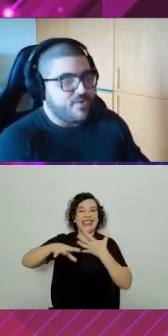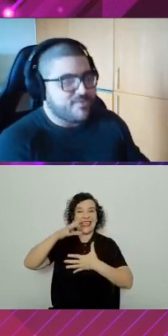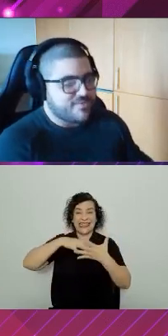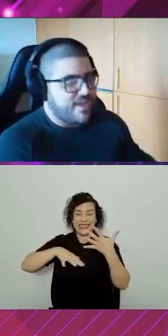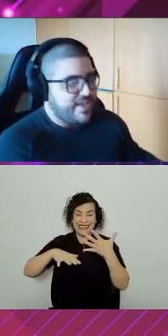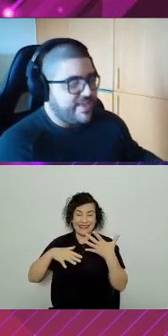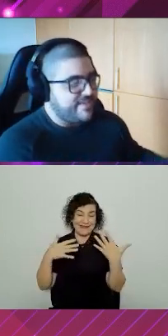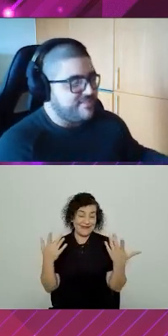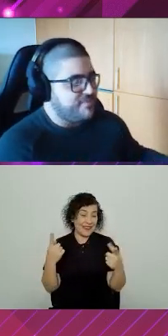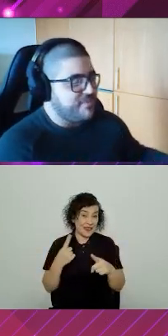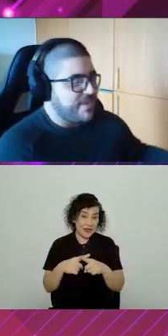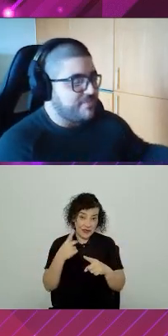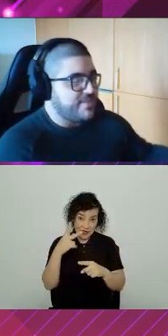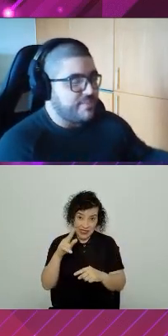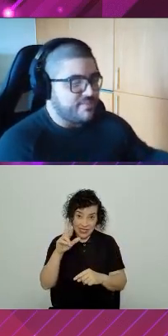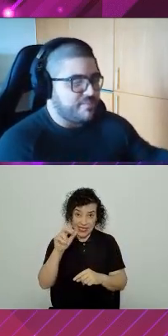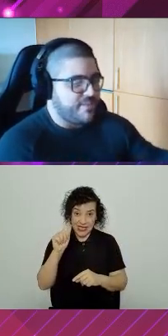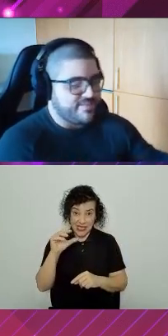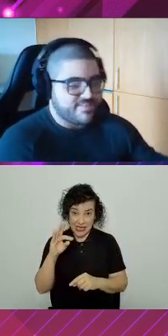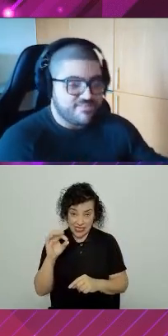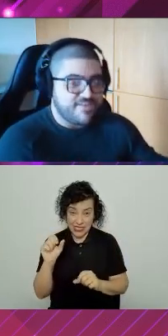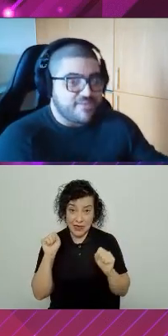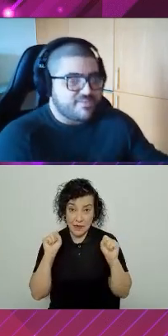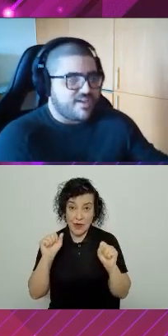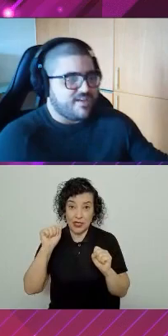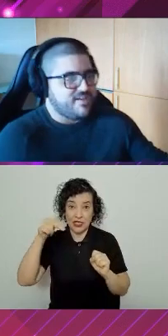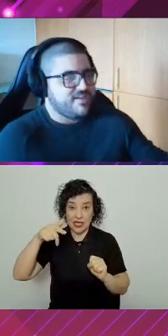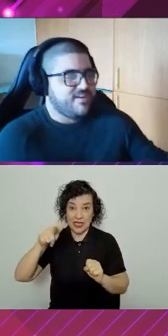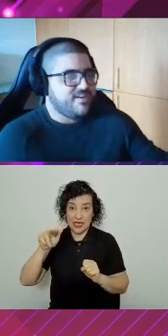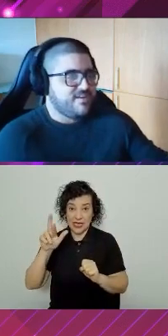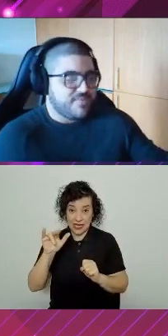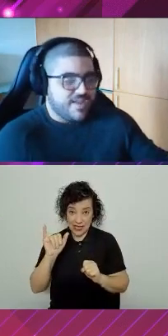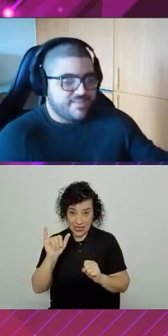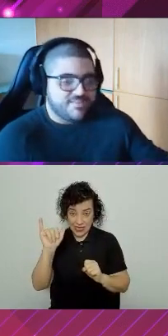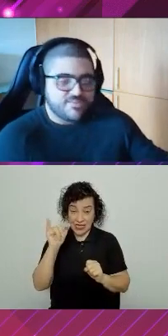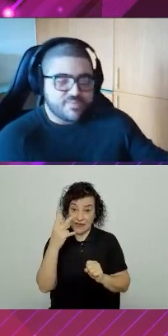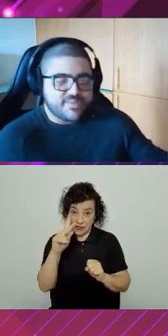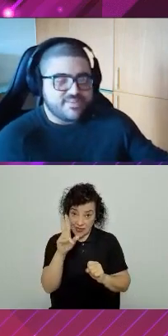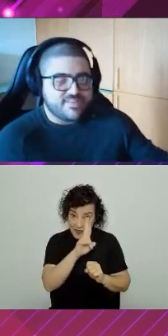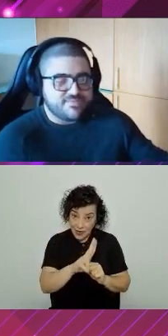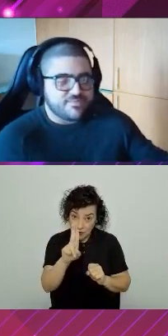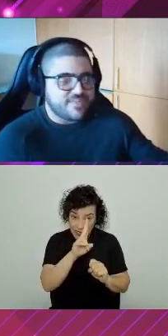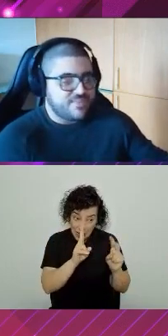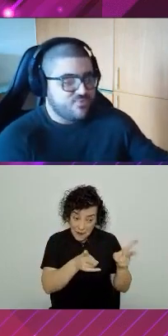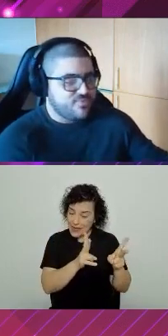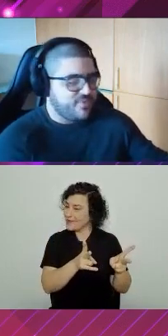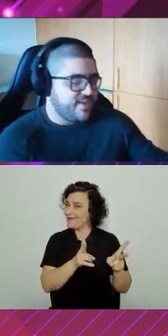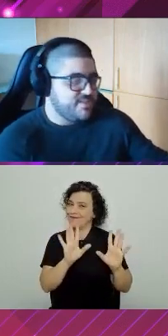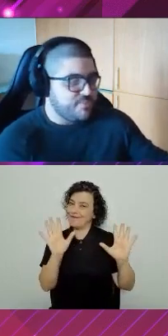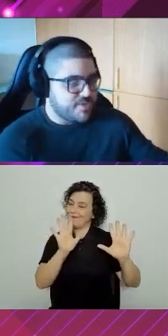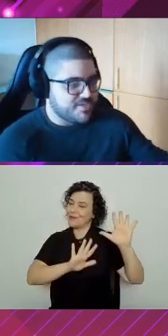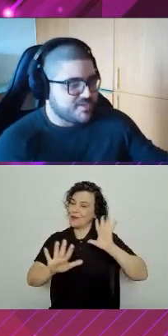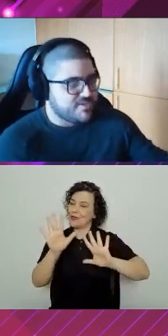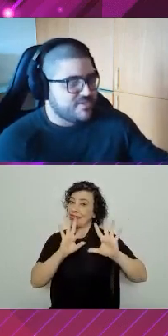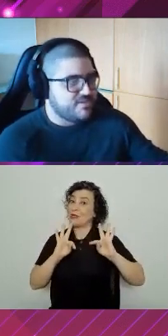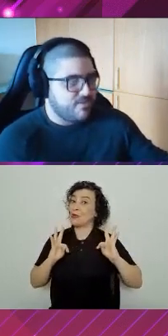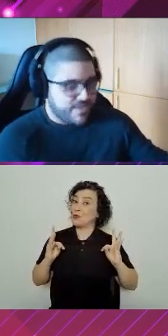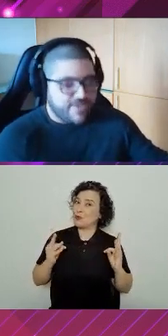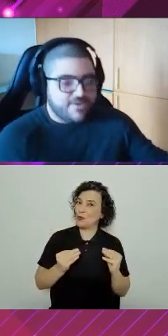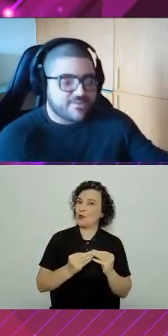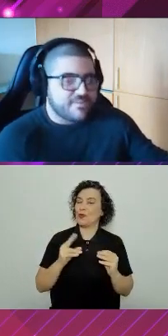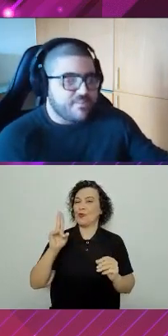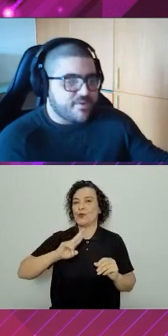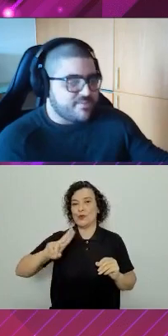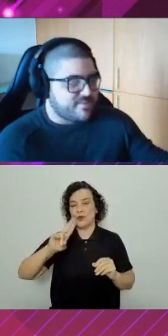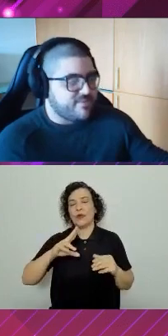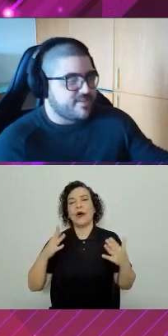você pode usar React, Vue e Angular na mesma página que você vai usar. Cuidado. A gente não precisa usar tudo porque a gente pode. Ok,